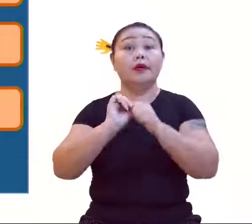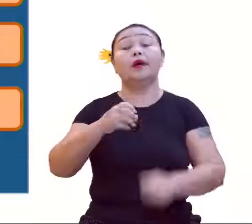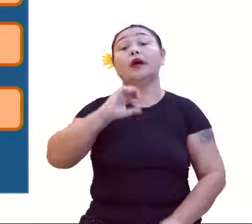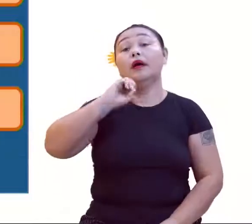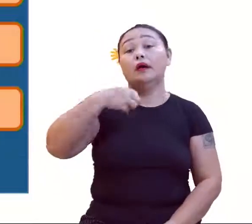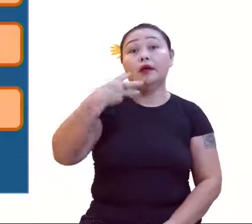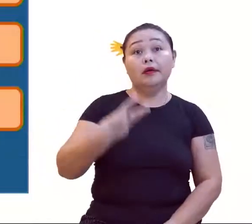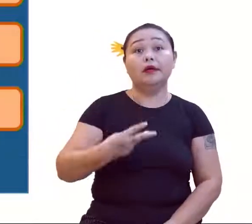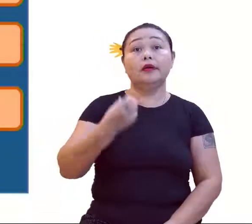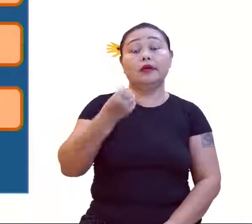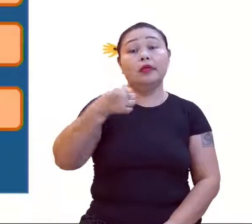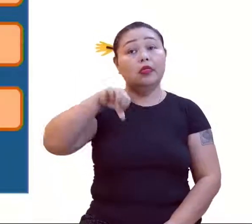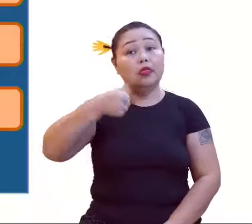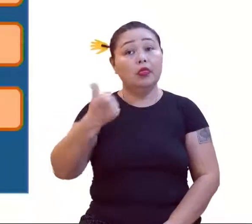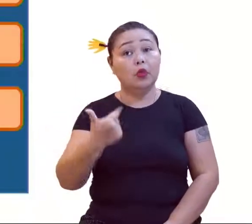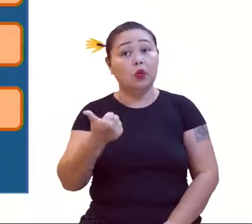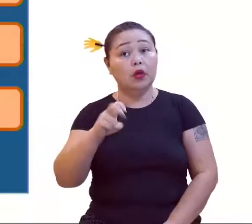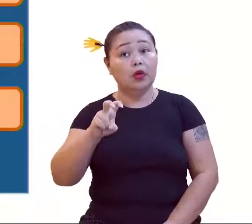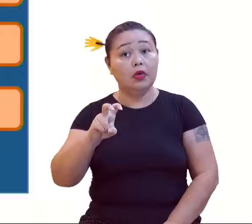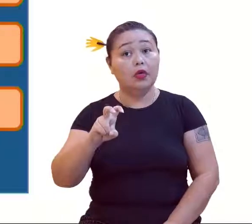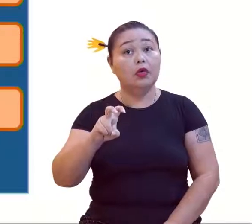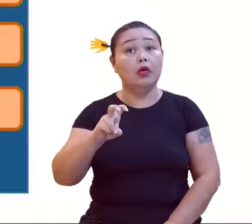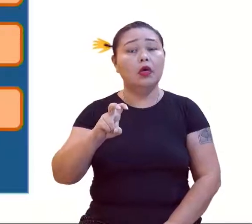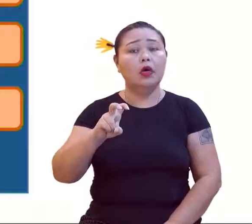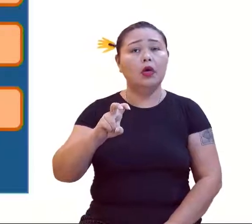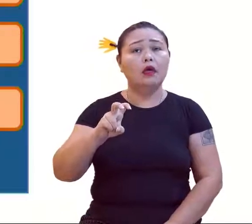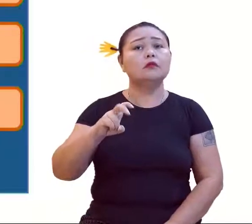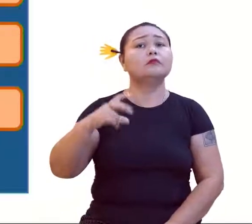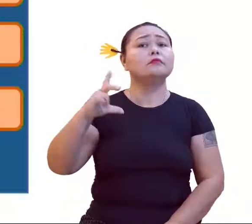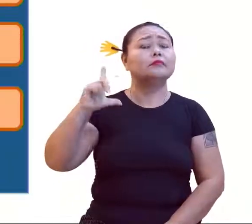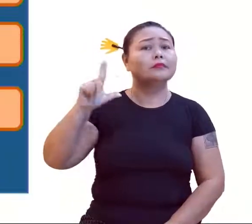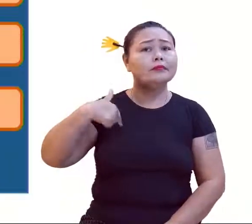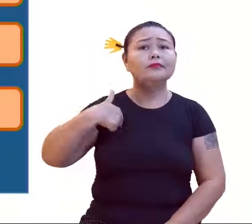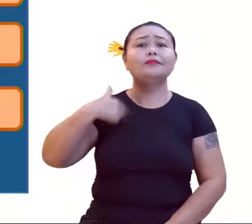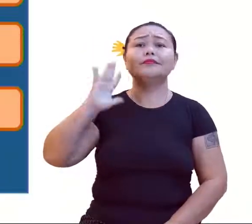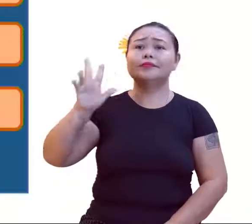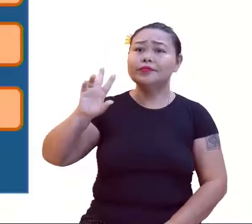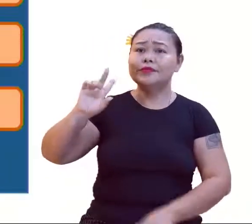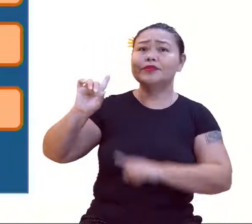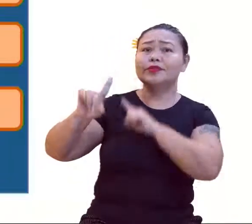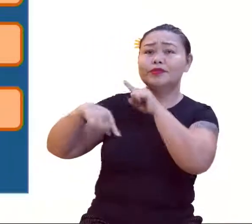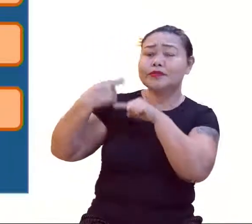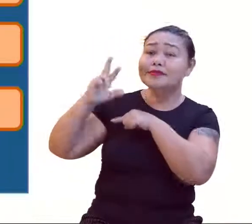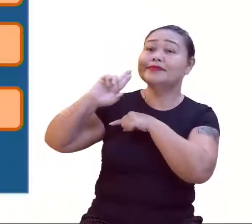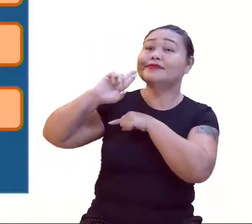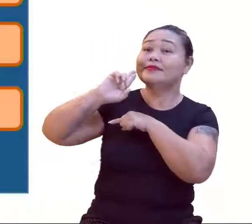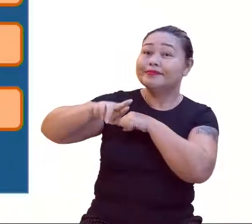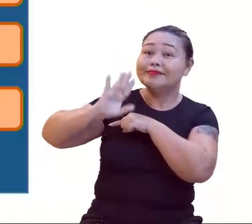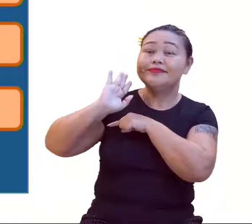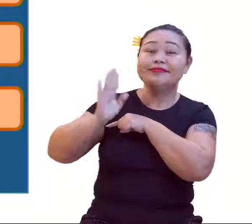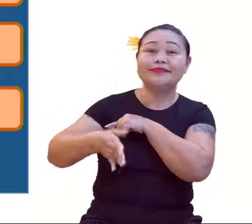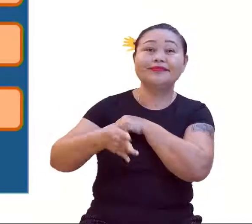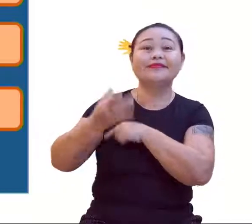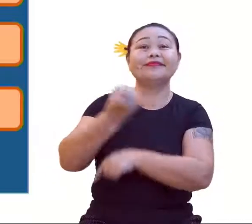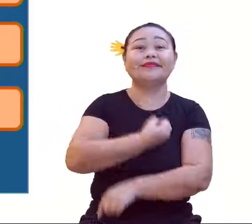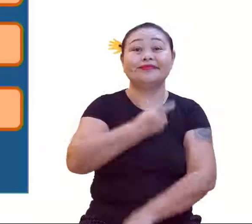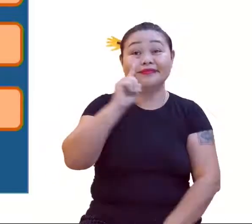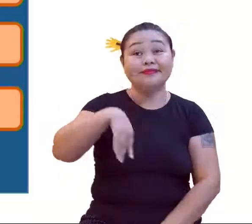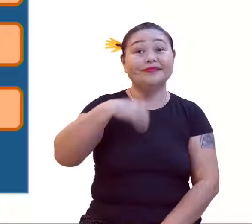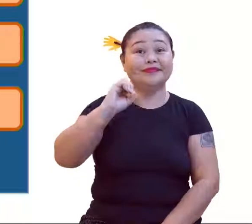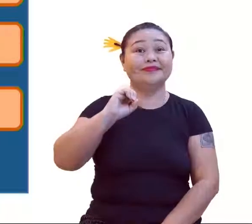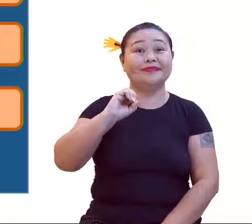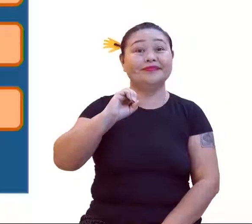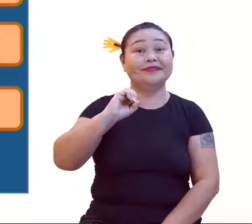9, 12, 15. E pior que, na brincadeira, acho que eu já dei a resposta, mas está valendo. O primeiro termo é 0.